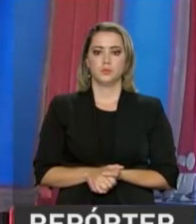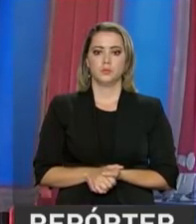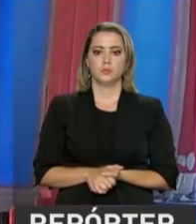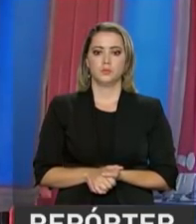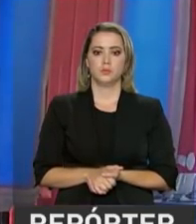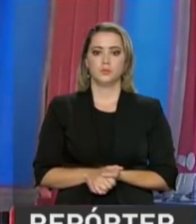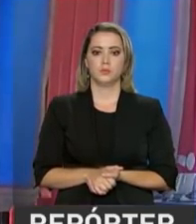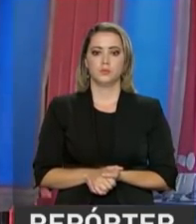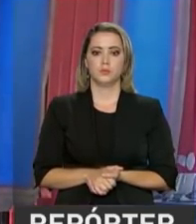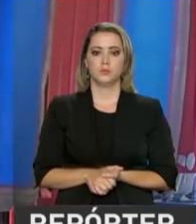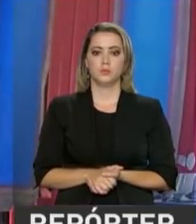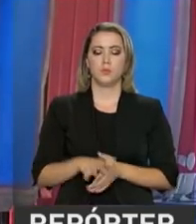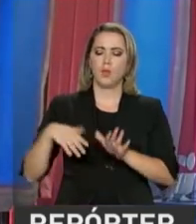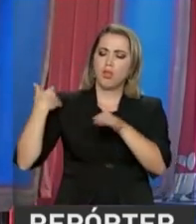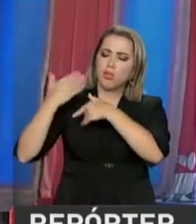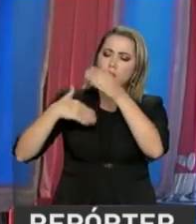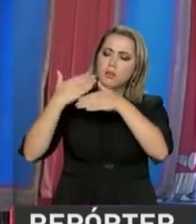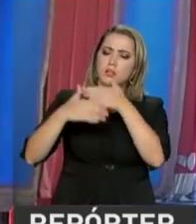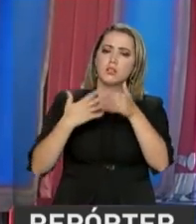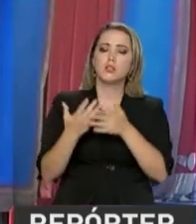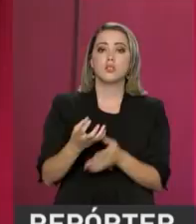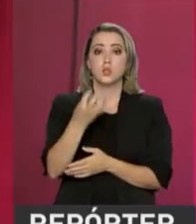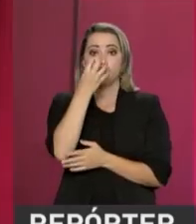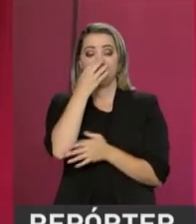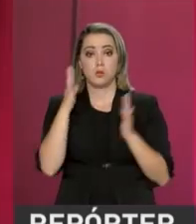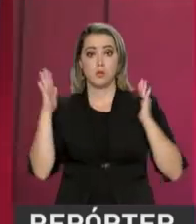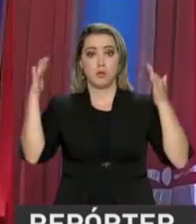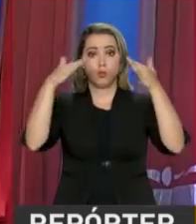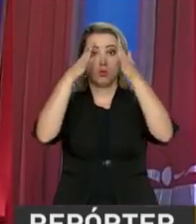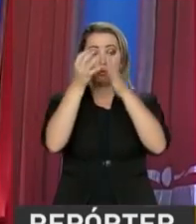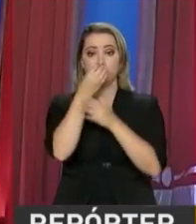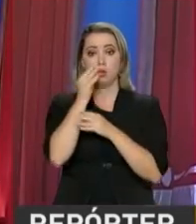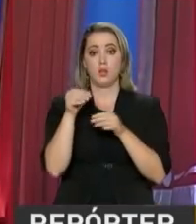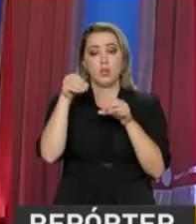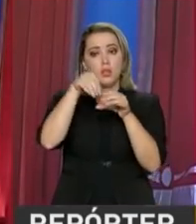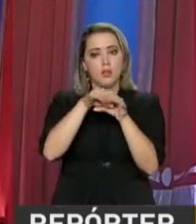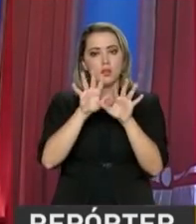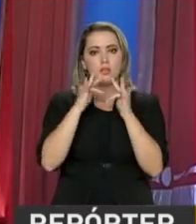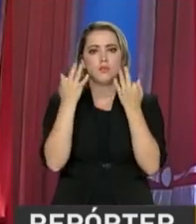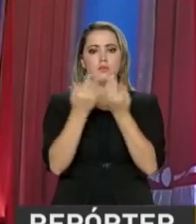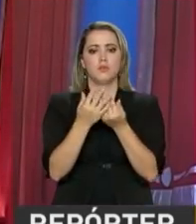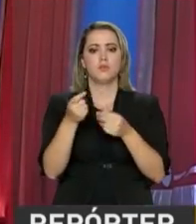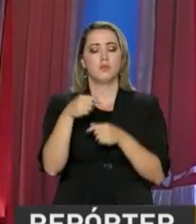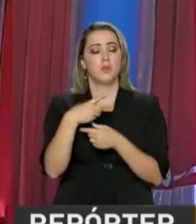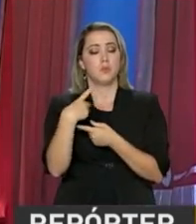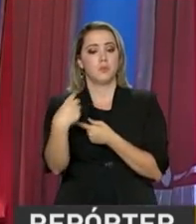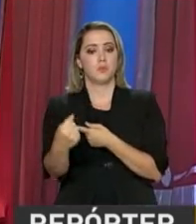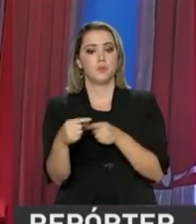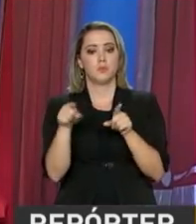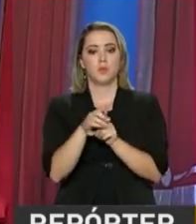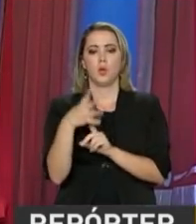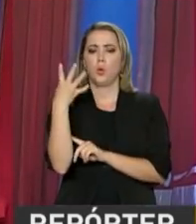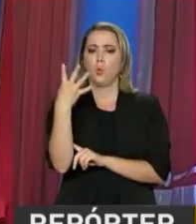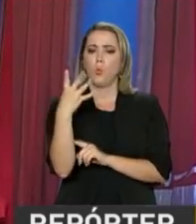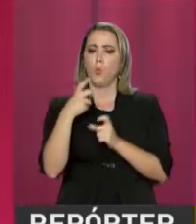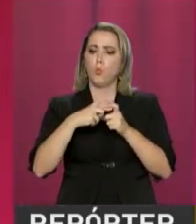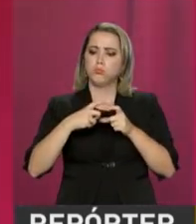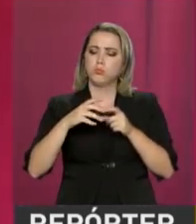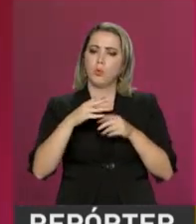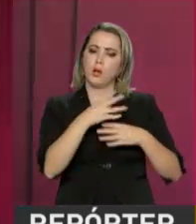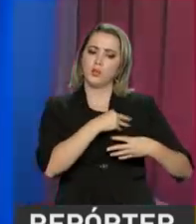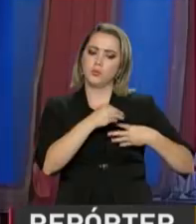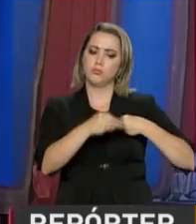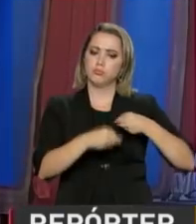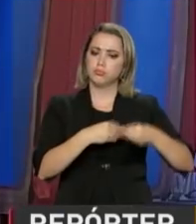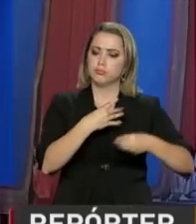A tradição circense envolve as famílias dentro e fora do picadeiro. Quatro gerações da família